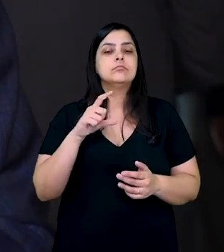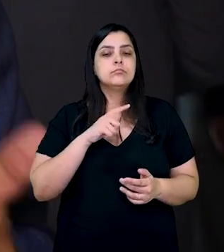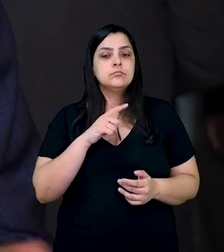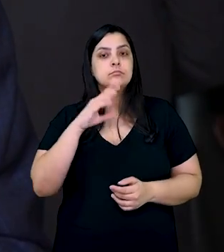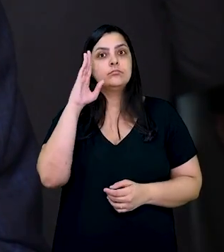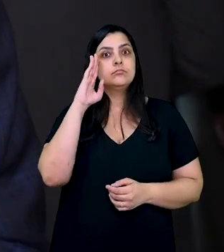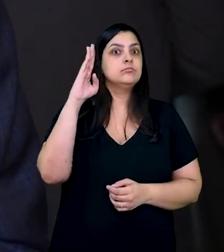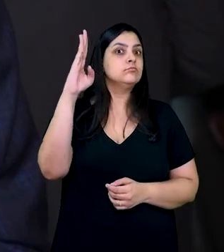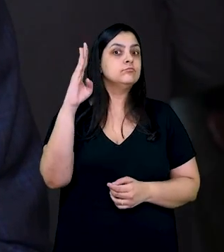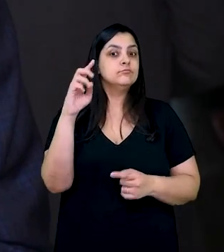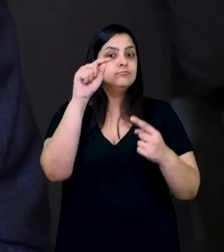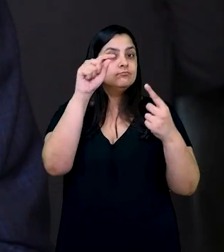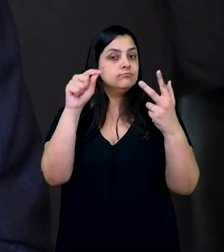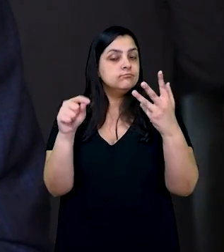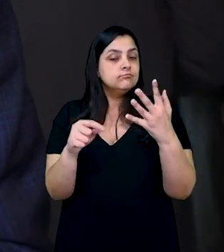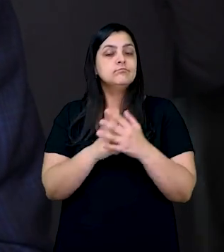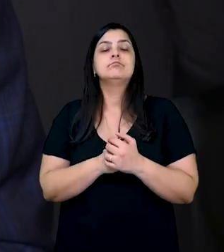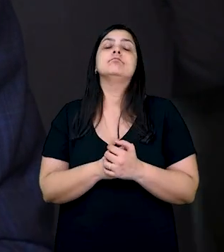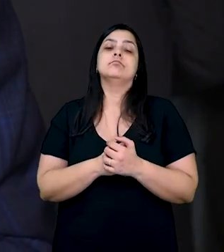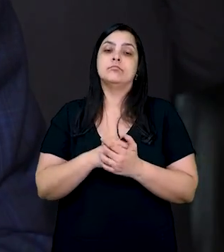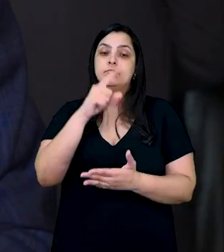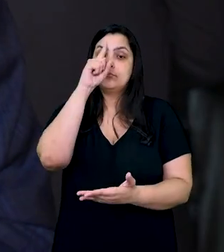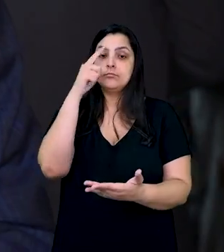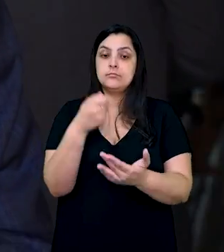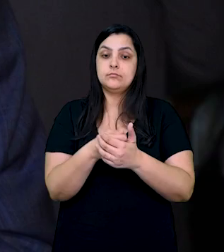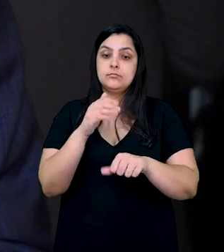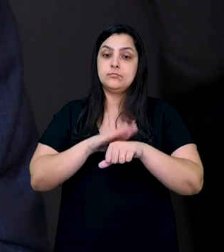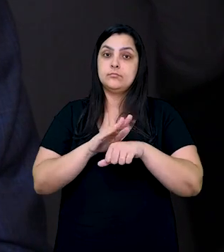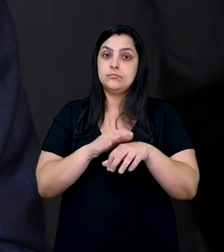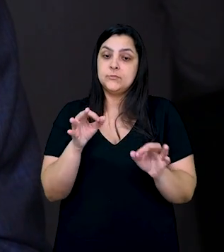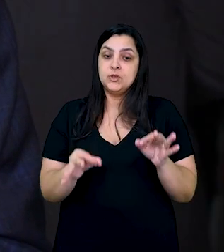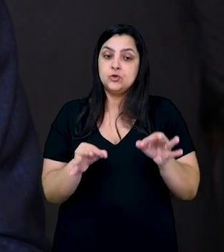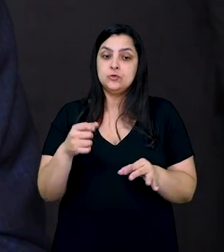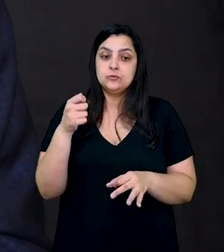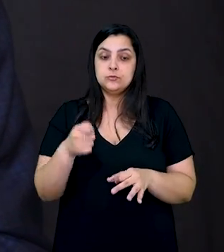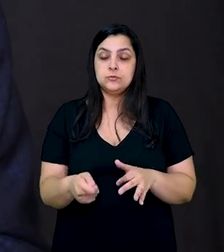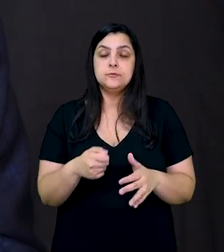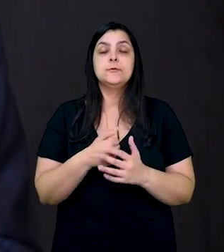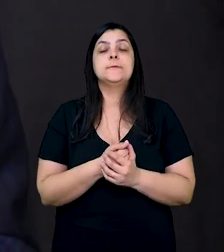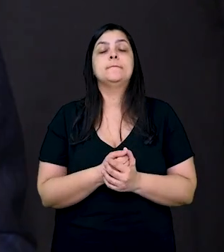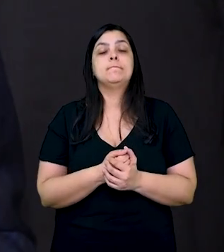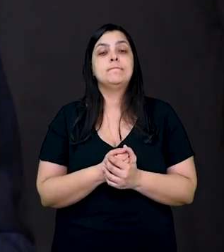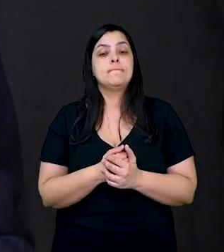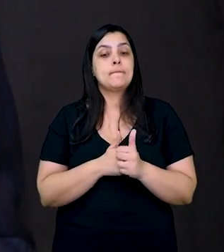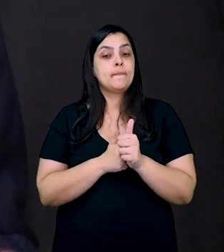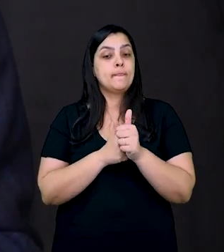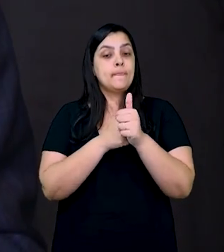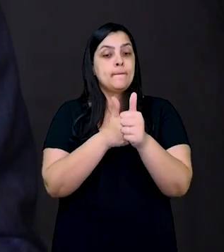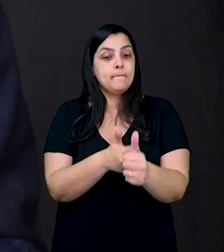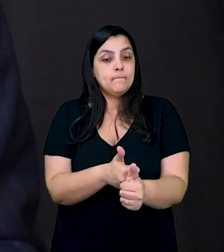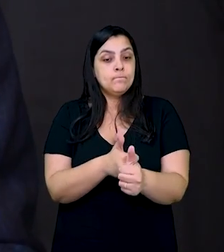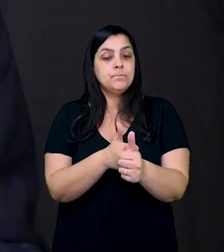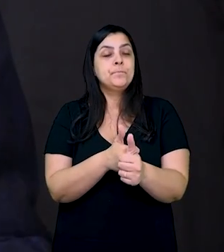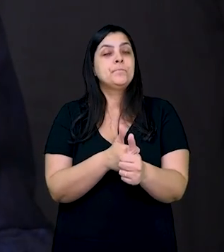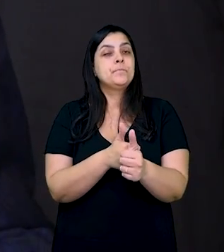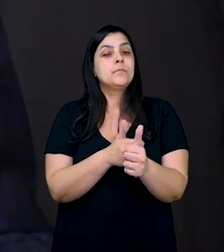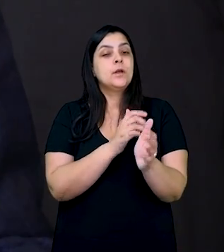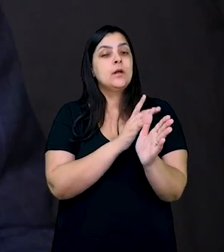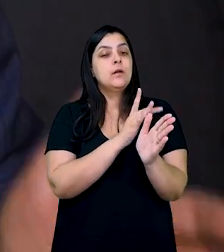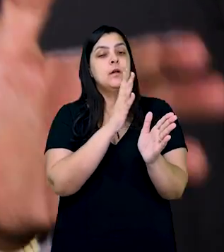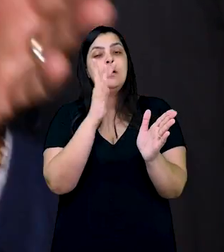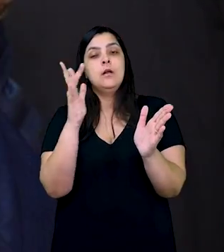eles recebem tratamento prioritário e as decisões proferidas pelos juízes e juízas são acompanhadas